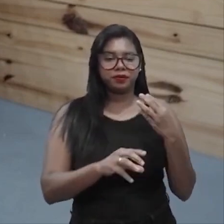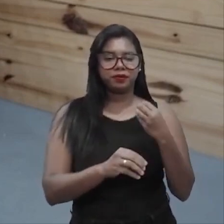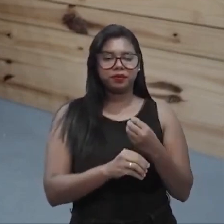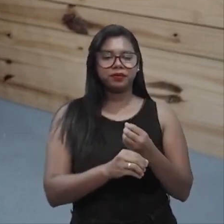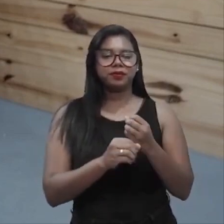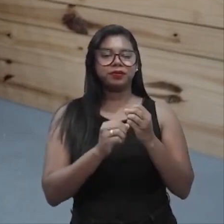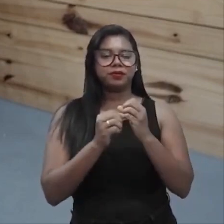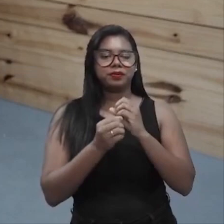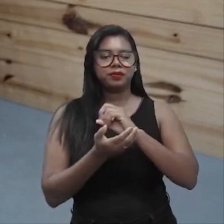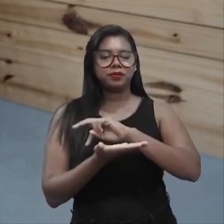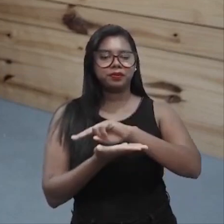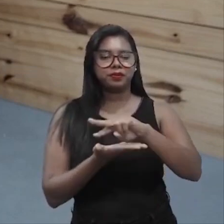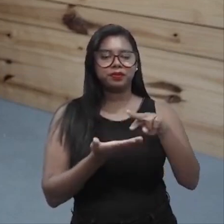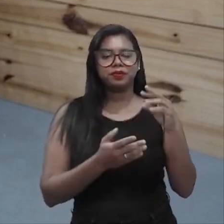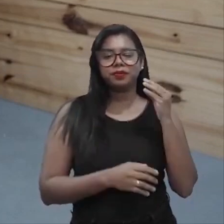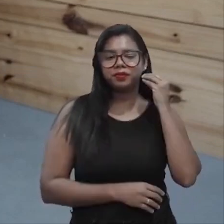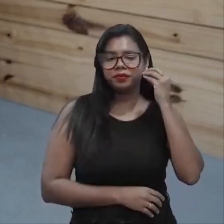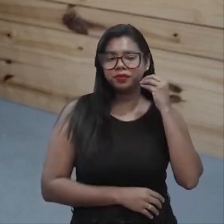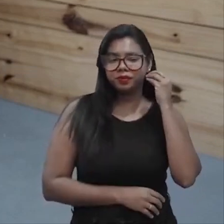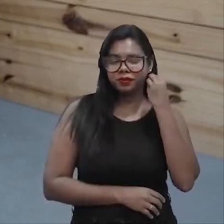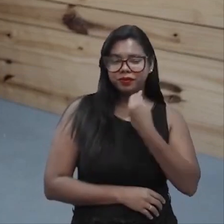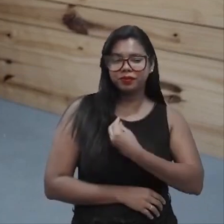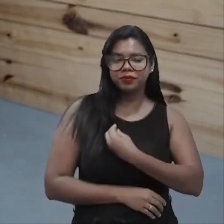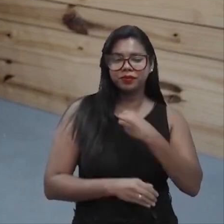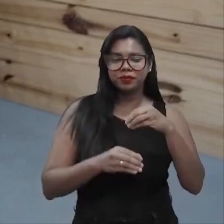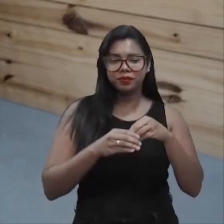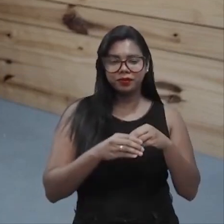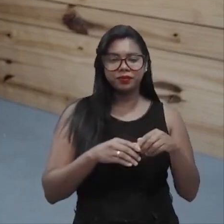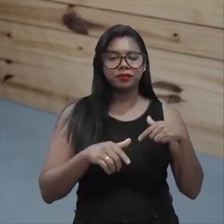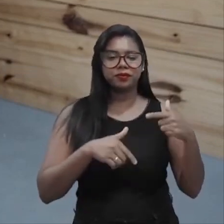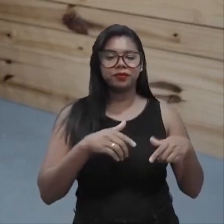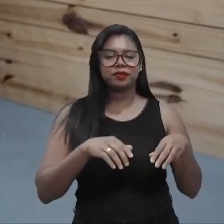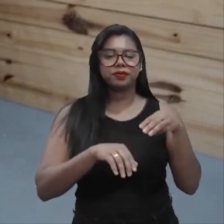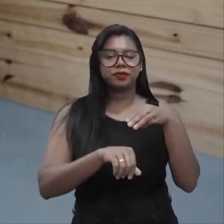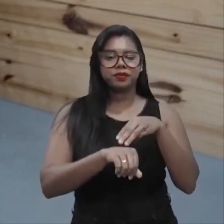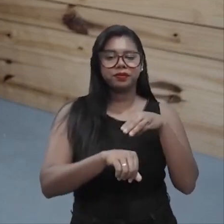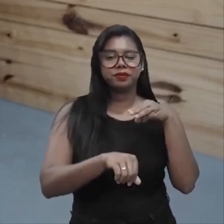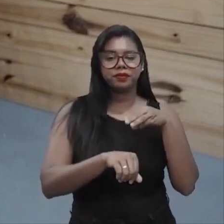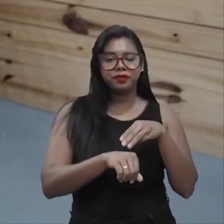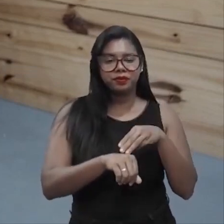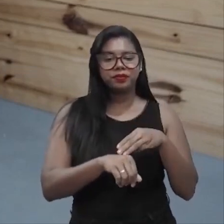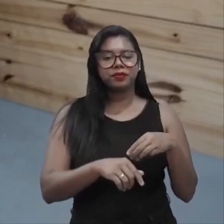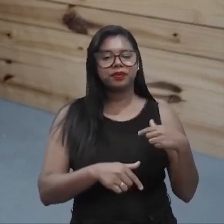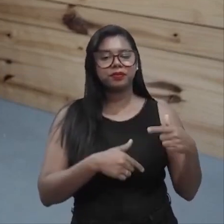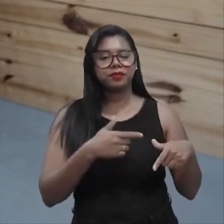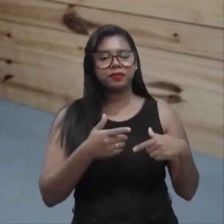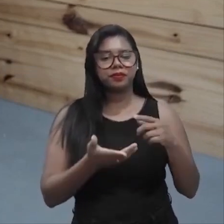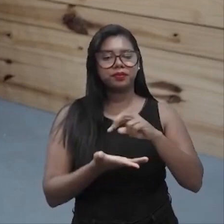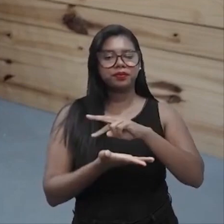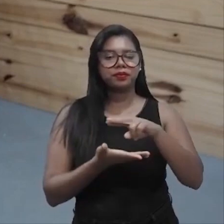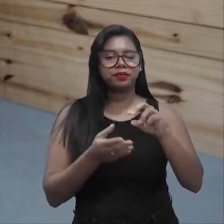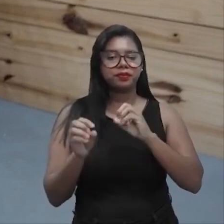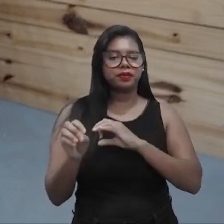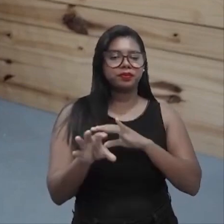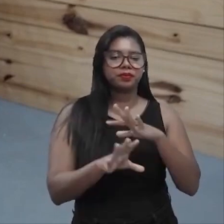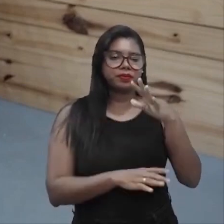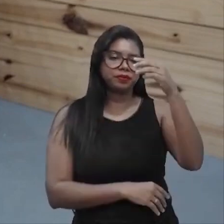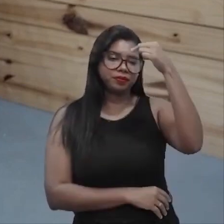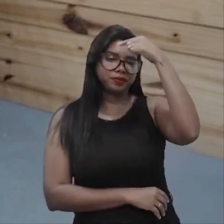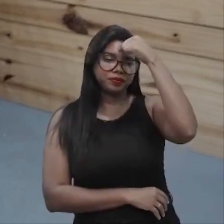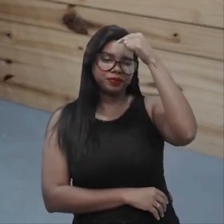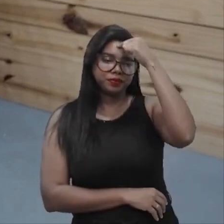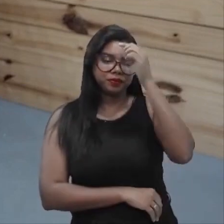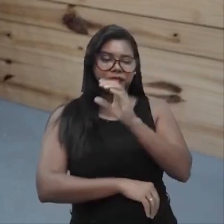vasta experiência, ele é mestre e atua em várias faculdades e em outros cursos